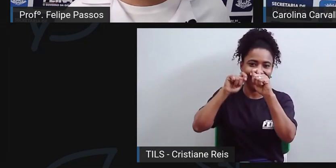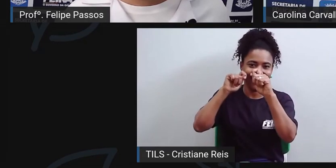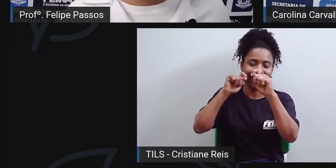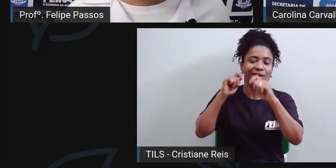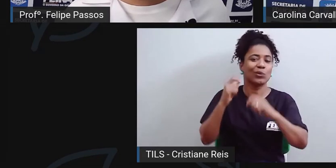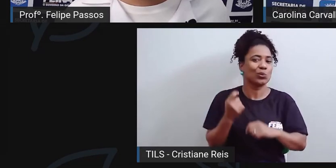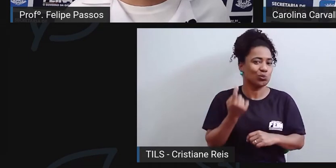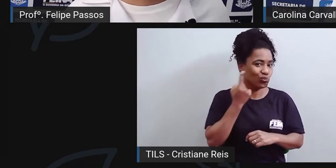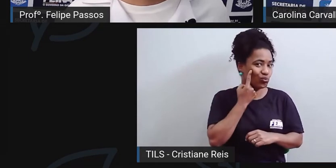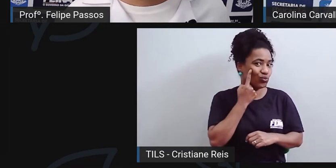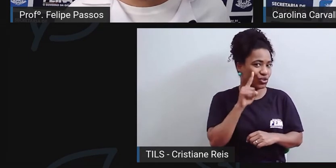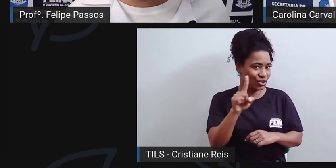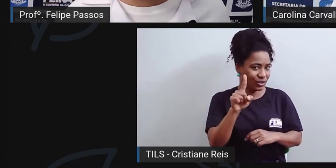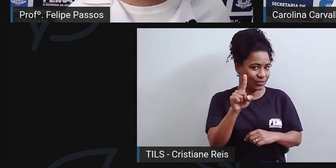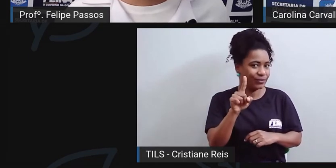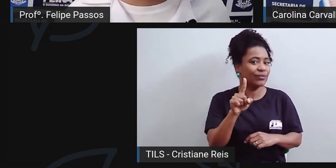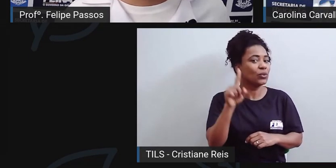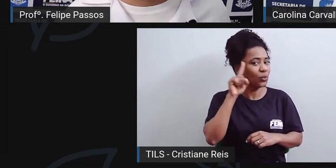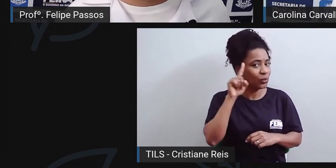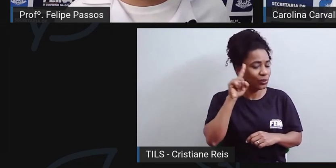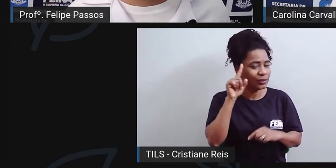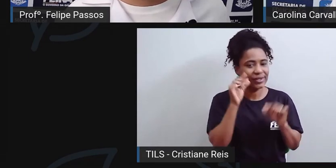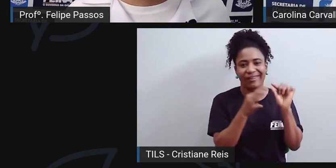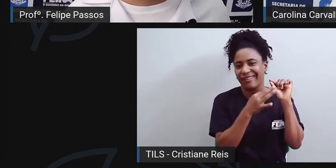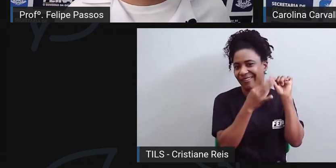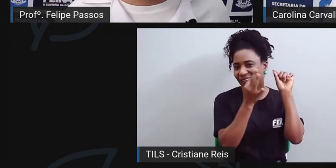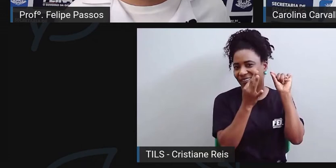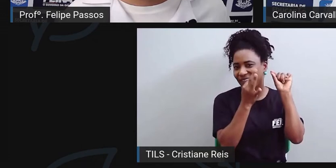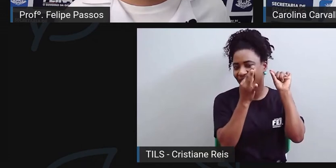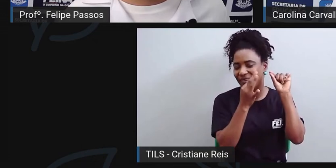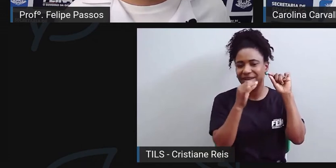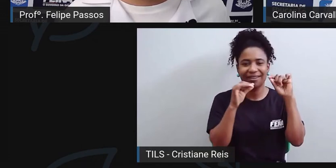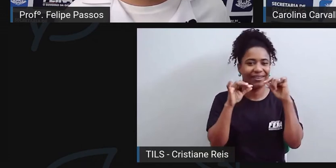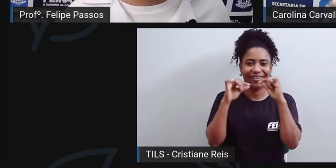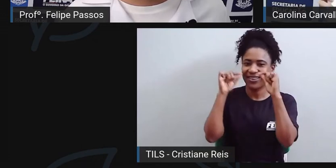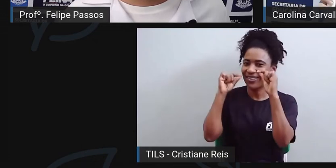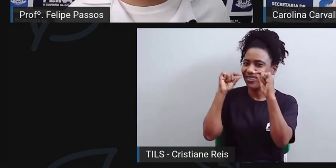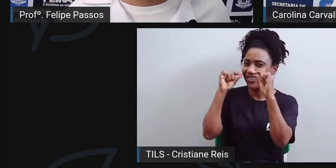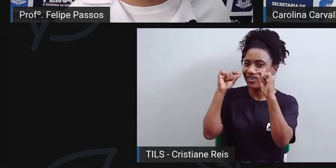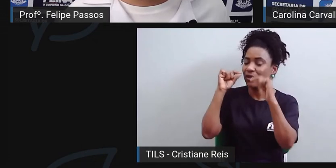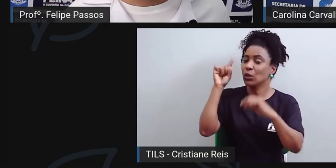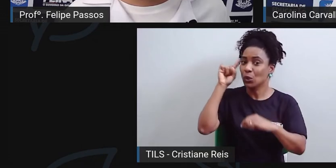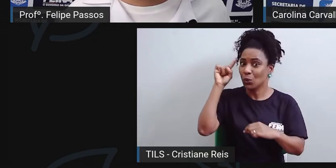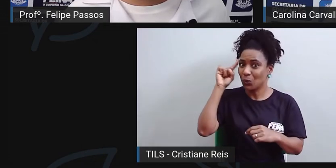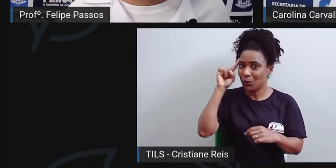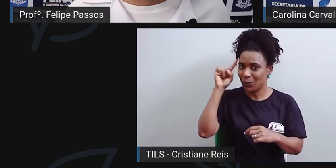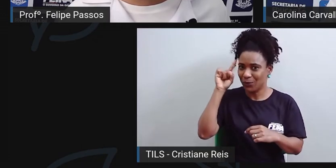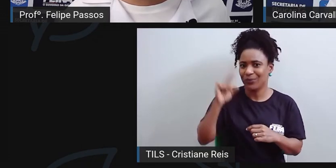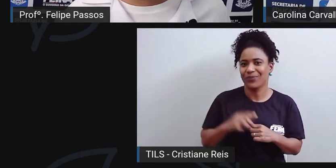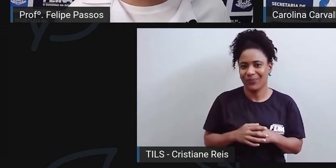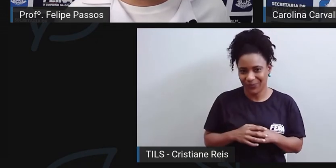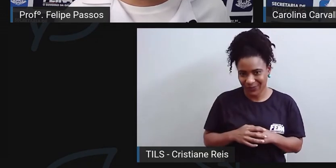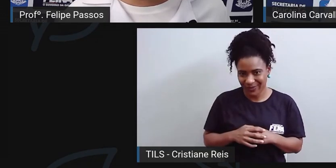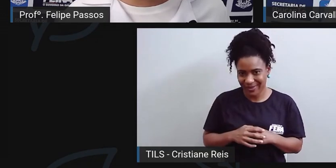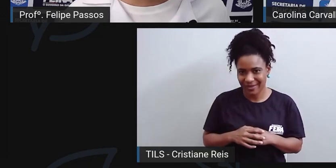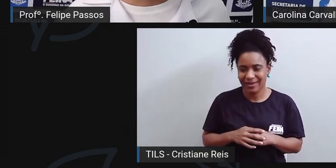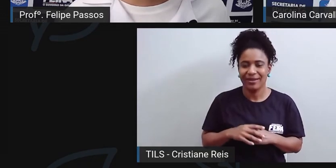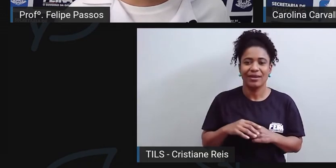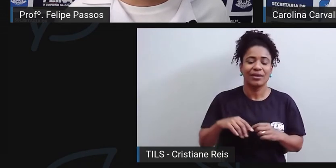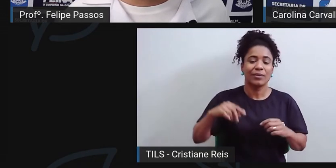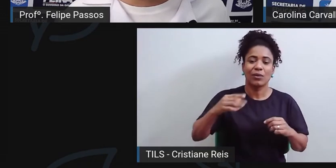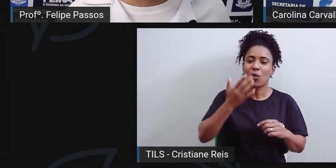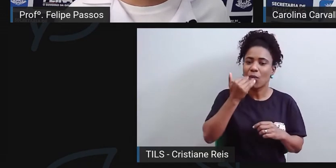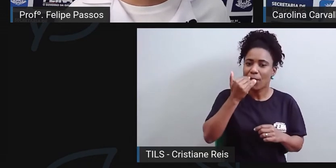no dia. Agora tem que passar entre todos os dentes, certinho. A escovação após as principais refeições,